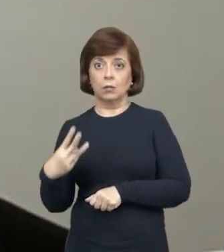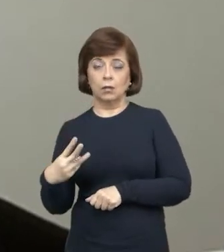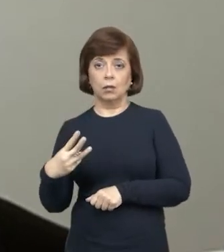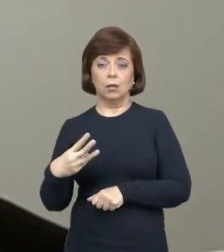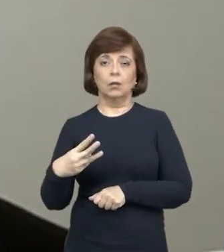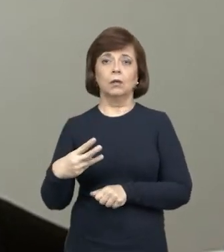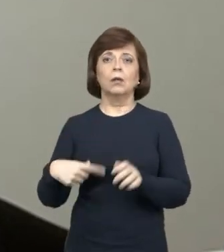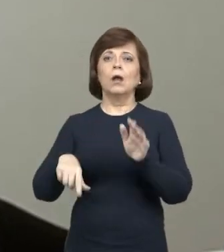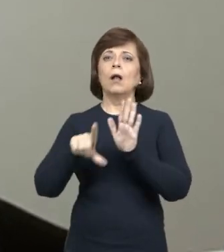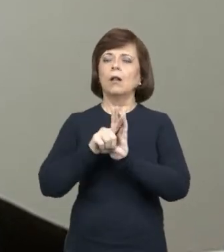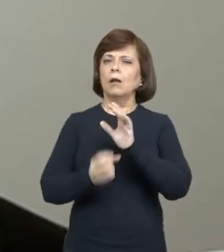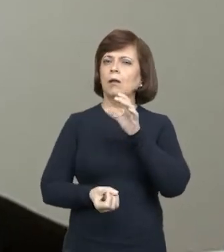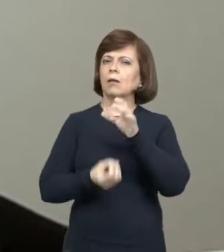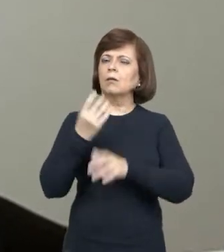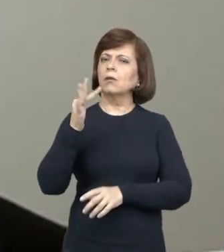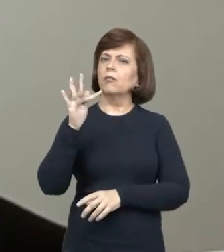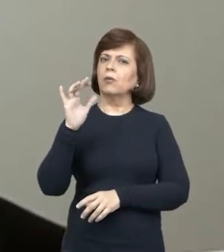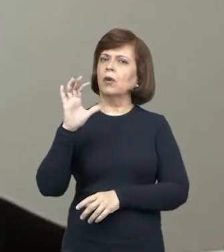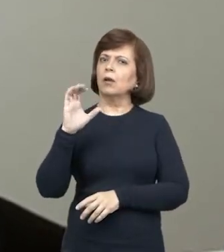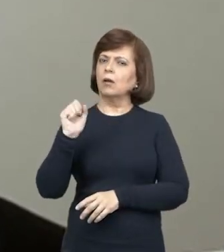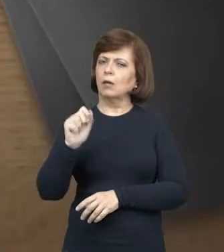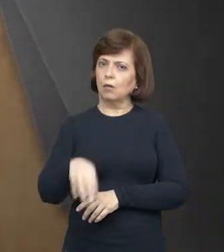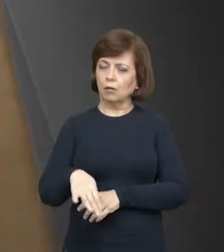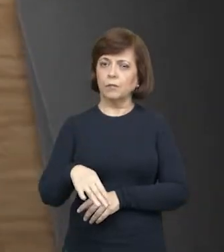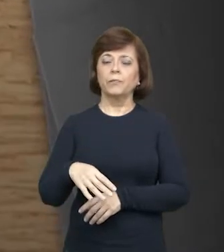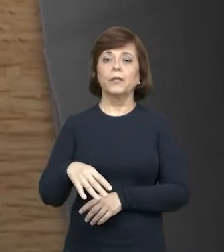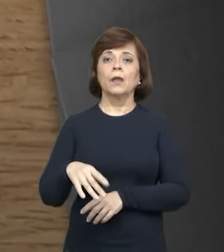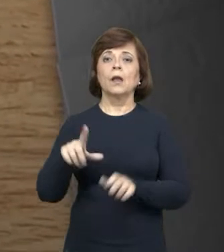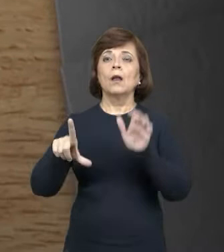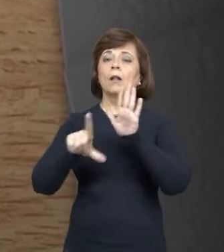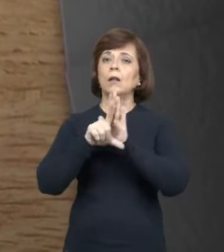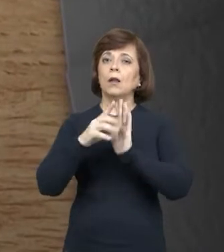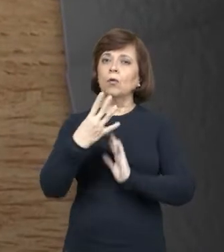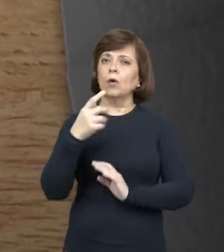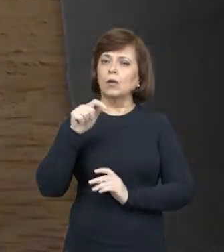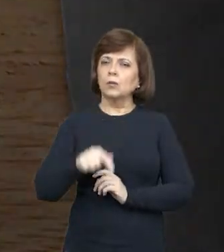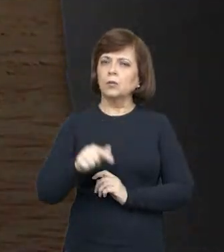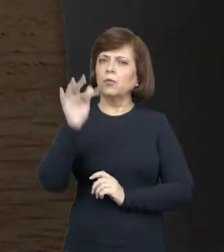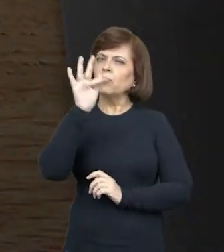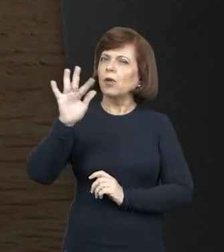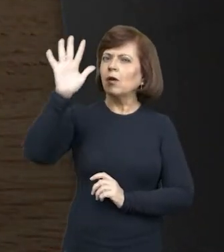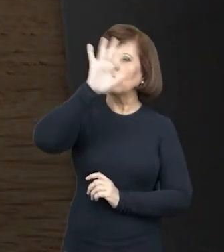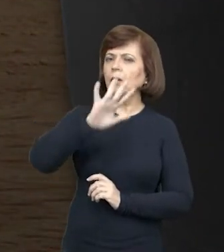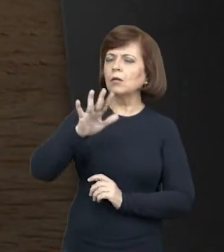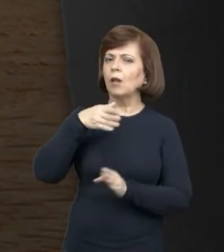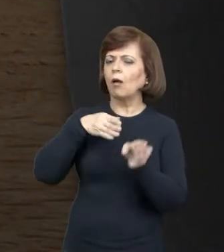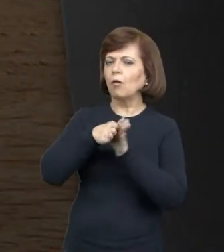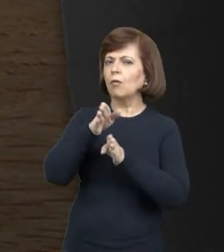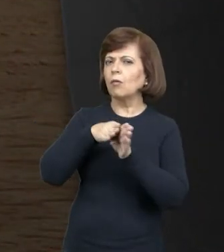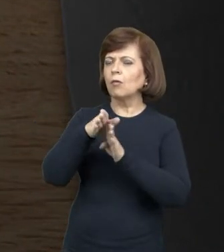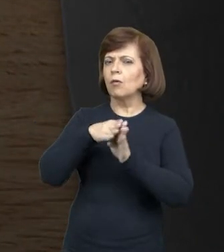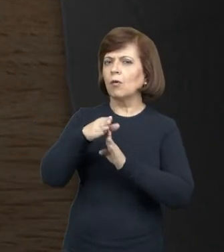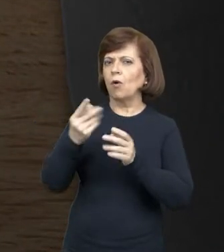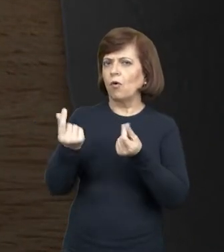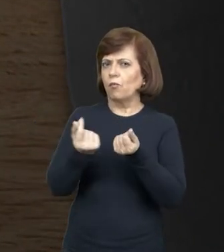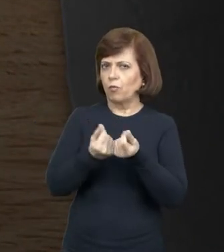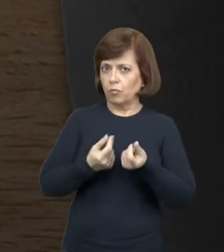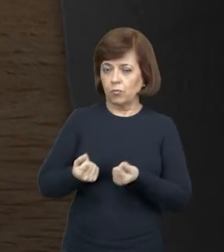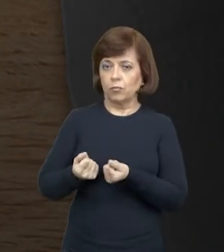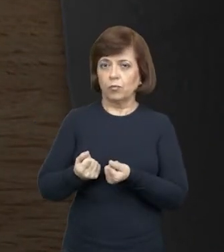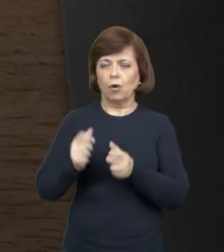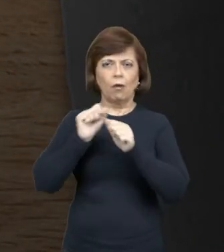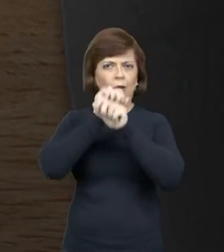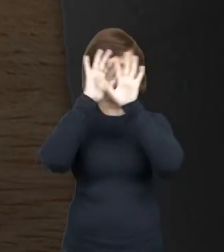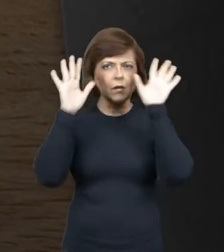da lei de criação do FECAM, a 4.320.64, lei federal que disciplina os fundos, ela é bem clara ao